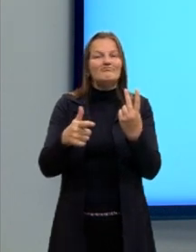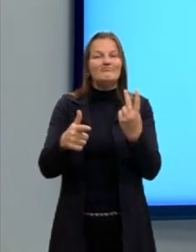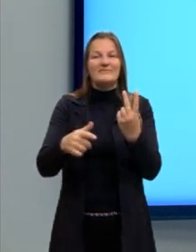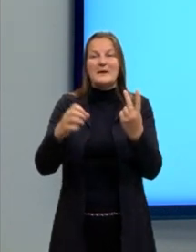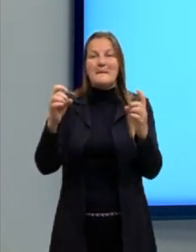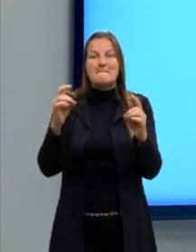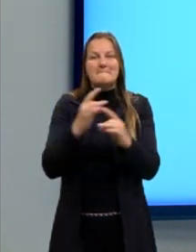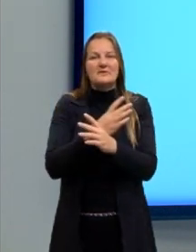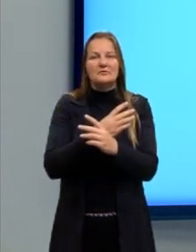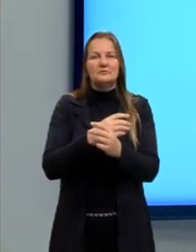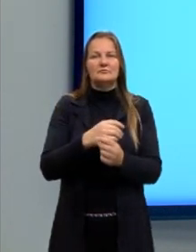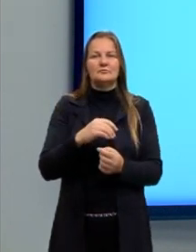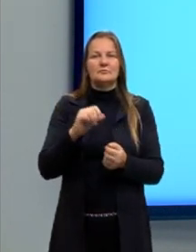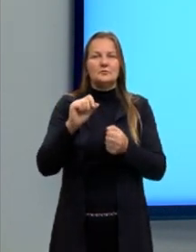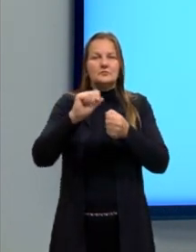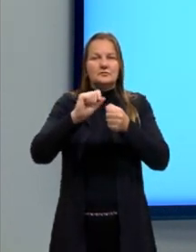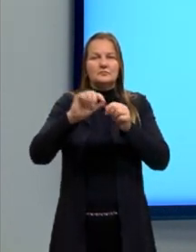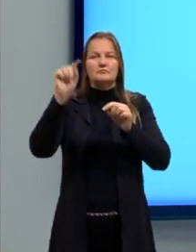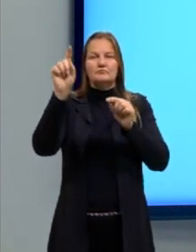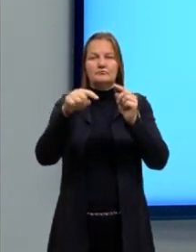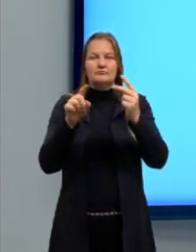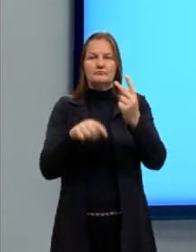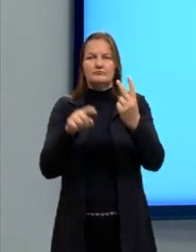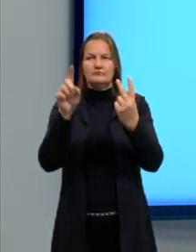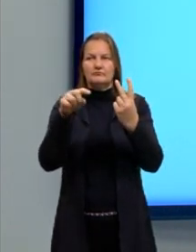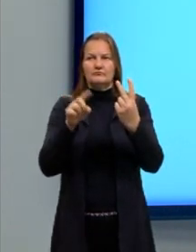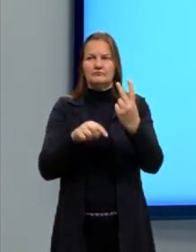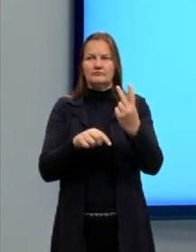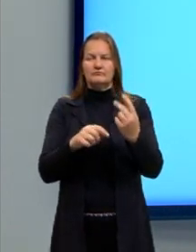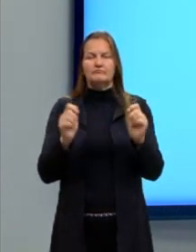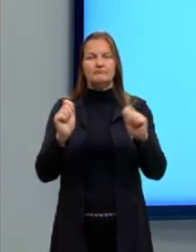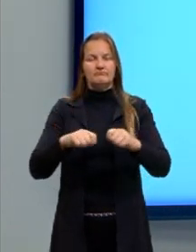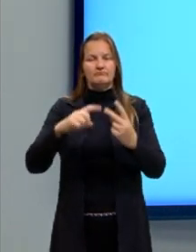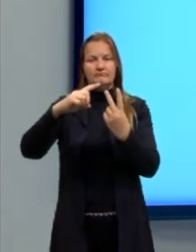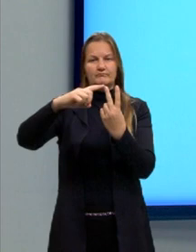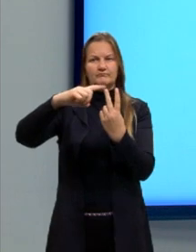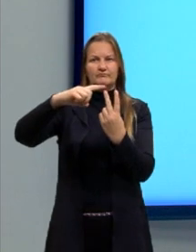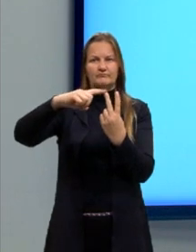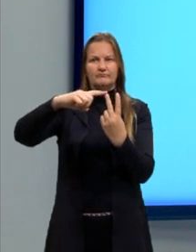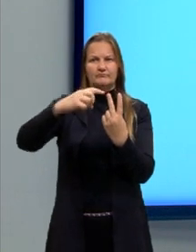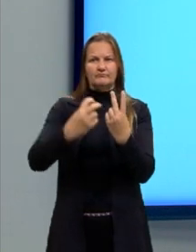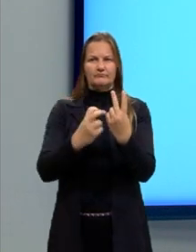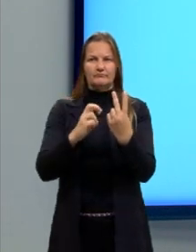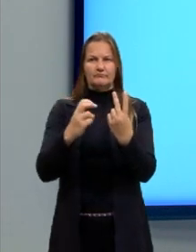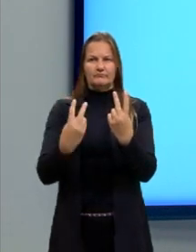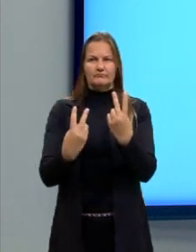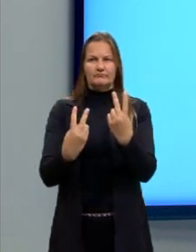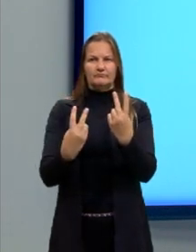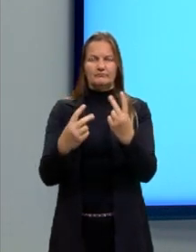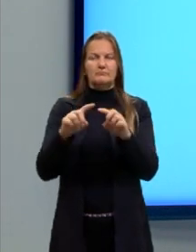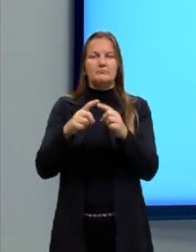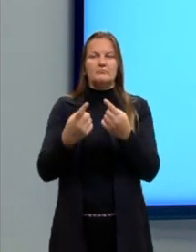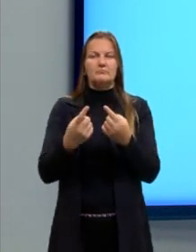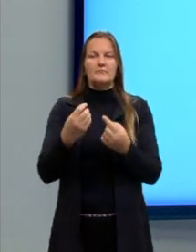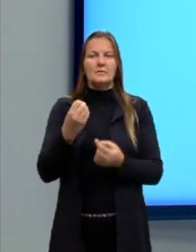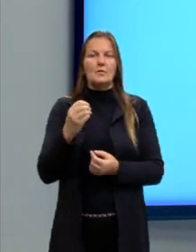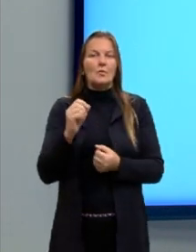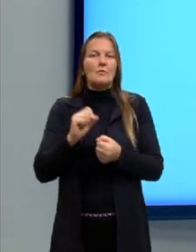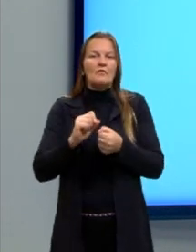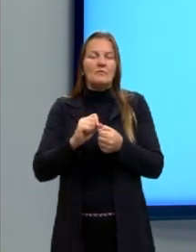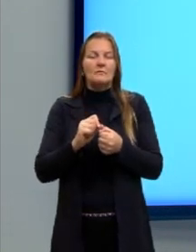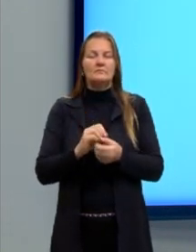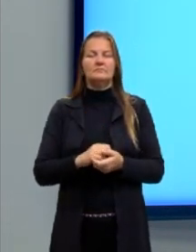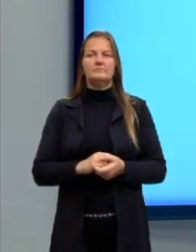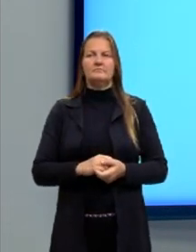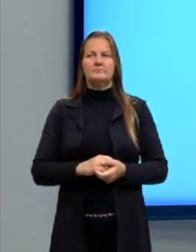feita a simplificação desse radical, sempre que possível, nós podemos simplificar. Mas aqui, um dos passos para